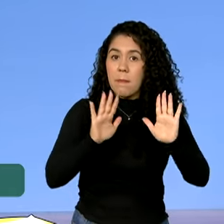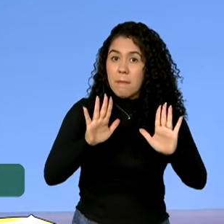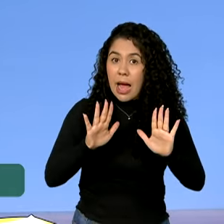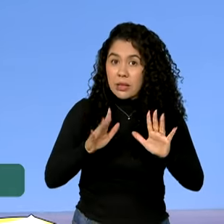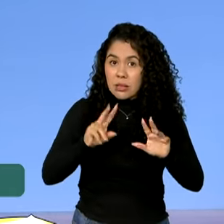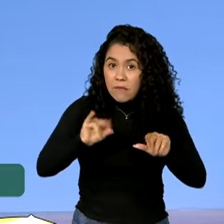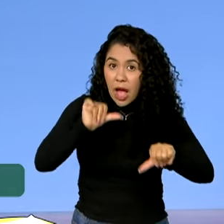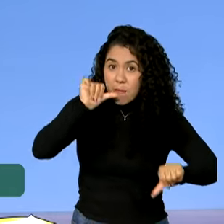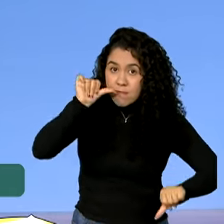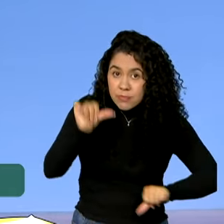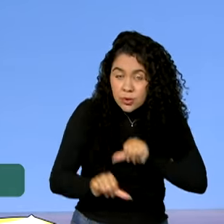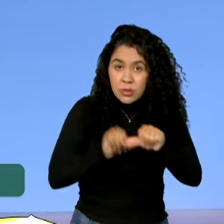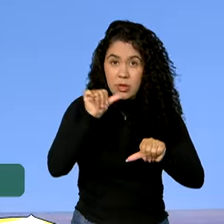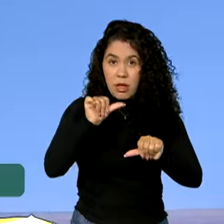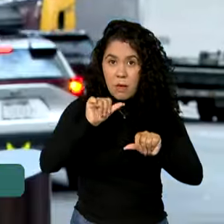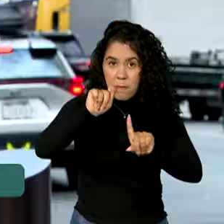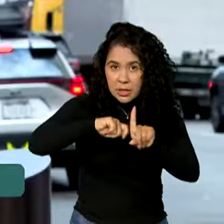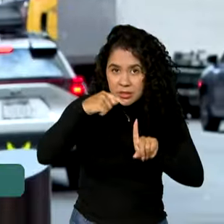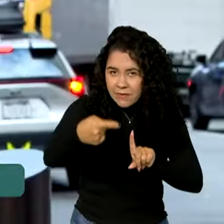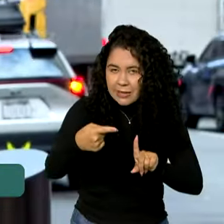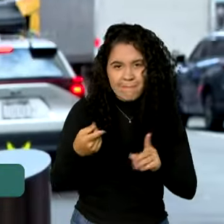acontecer no mês que vem.